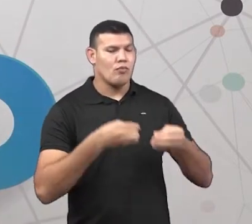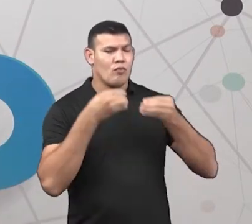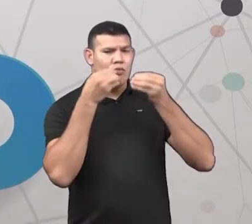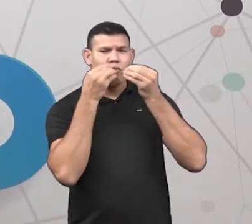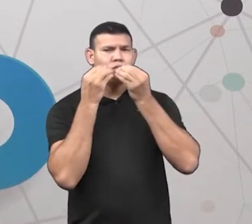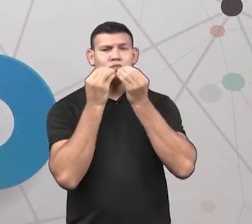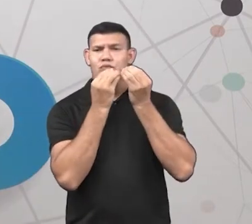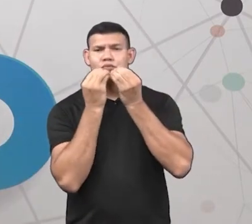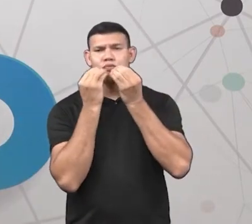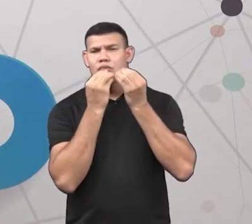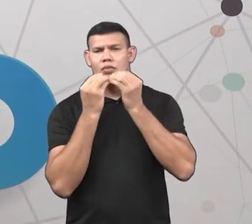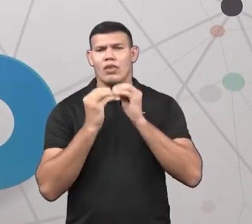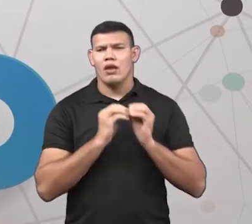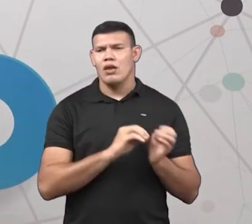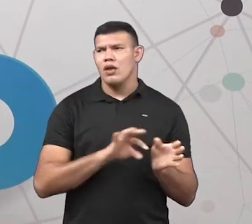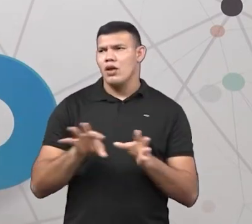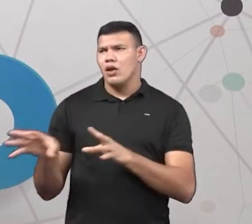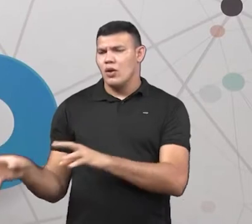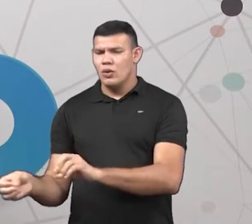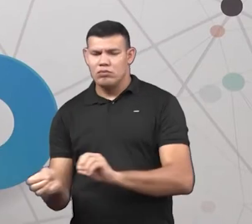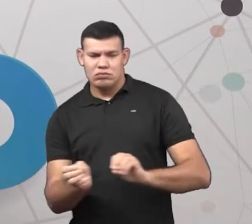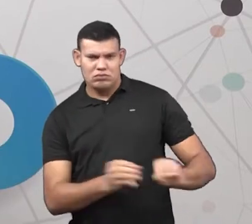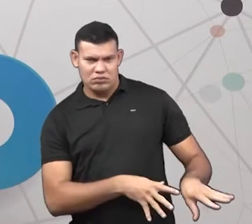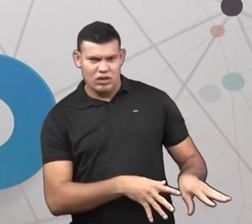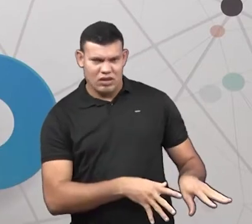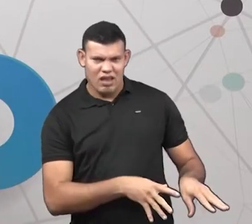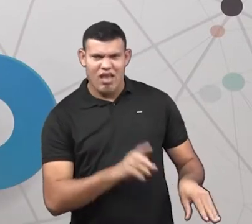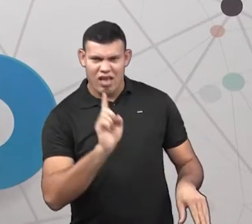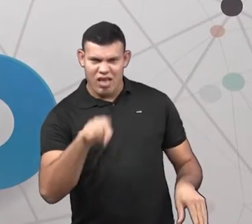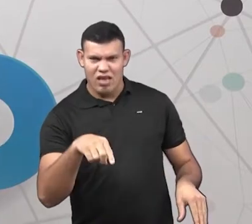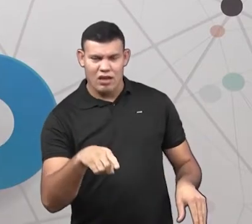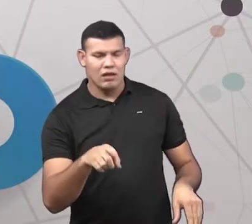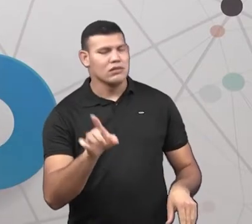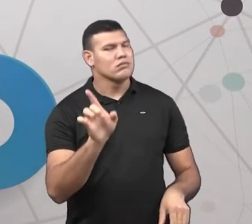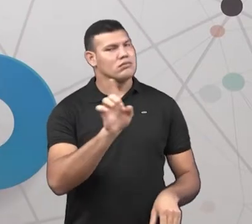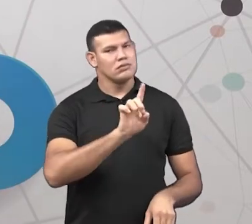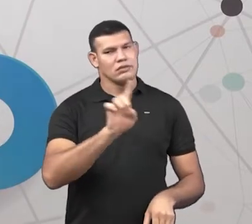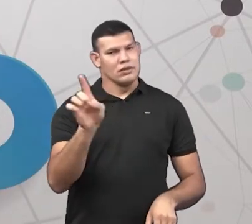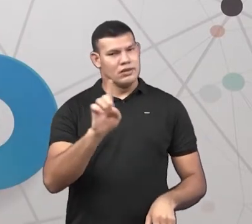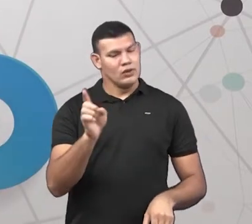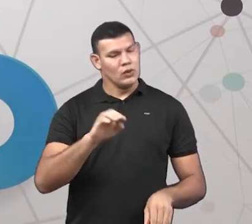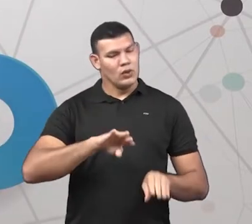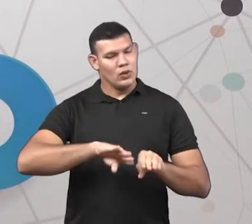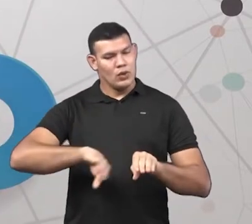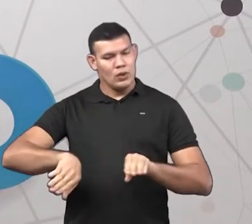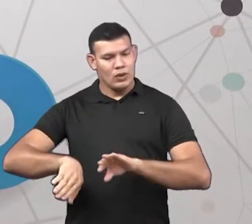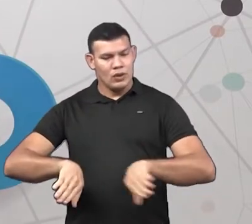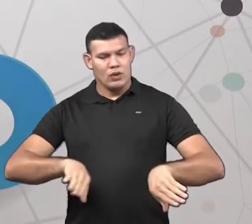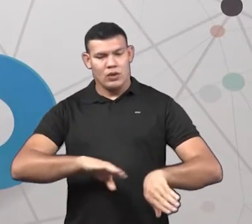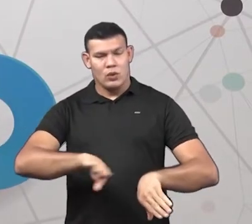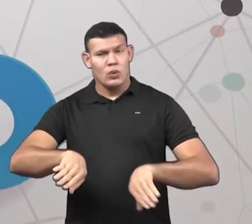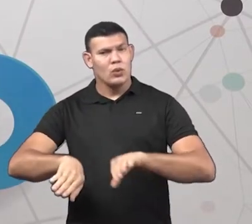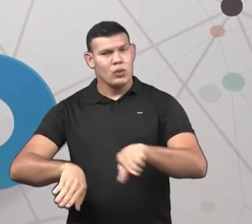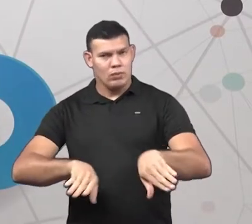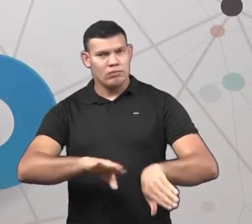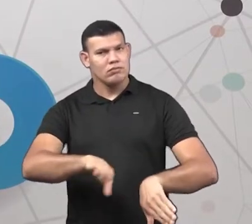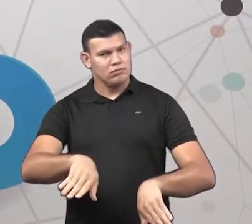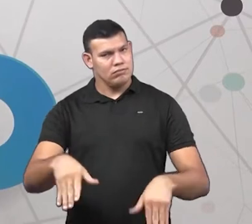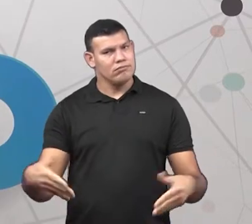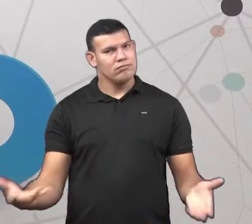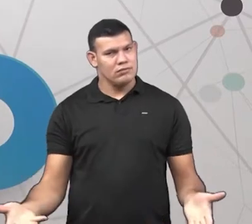limpei e joguei fora. Eu vou jogar tudo num canto só? Não. Eu vou tirar, pegar o plástico, jogar.